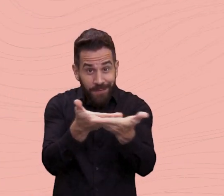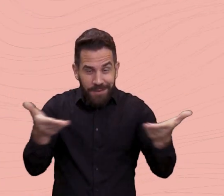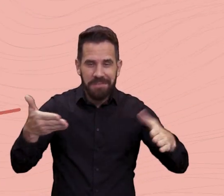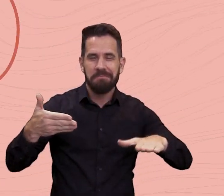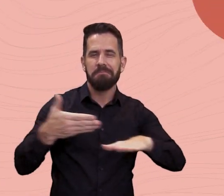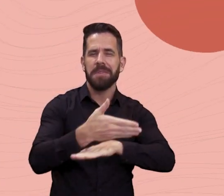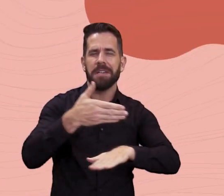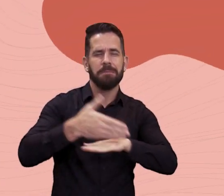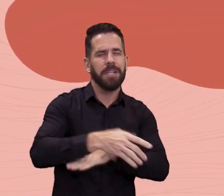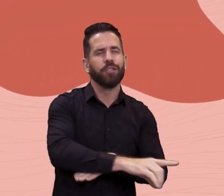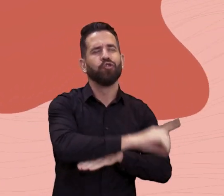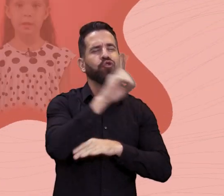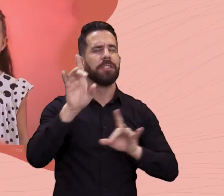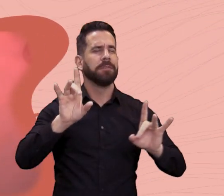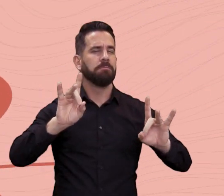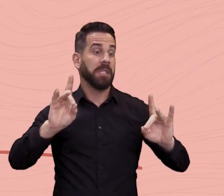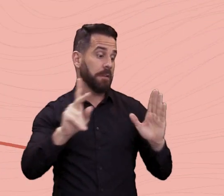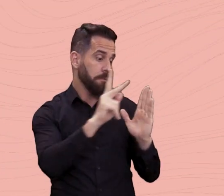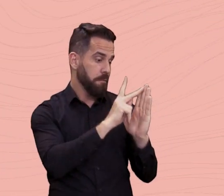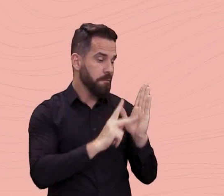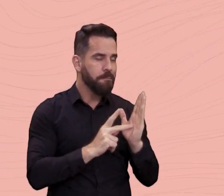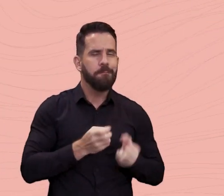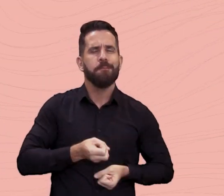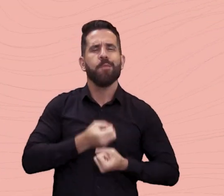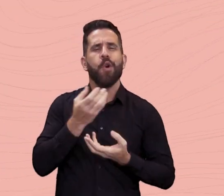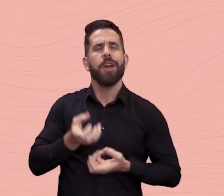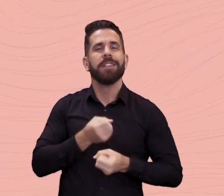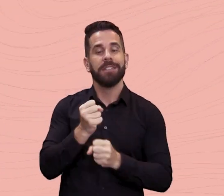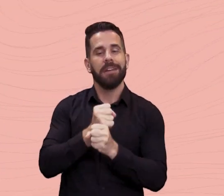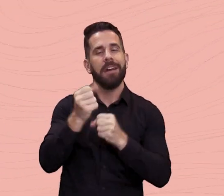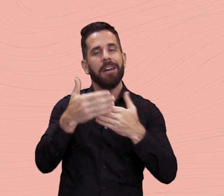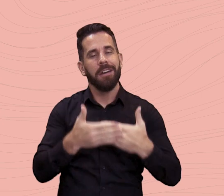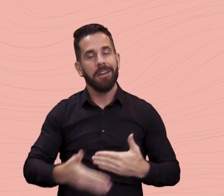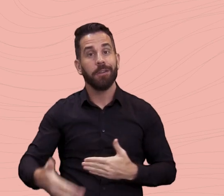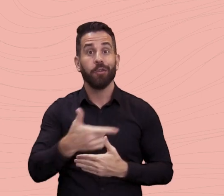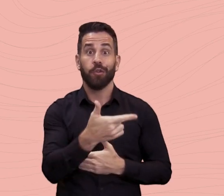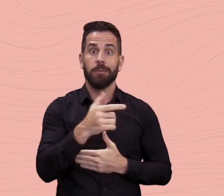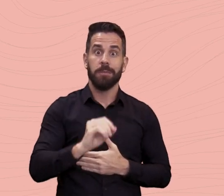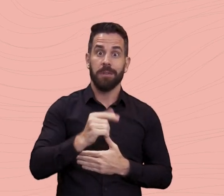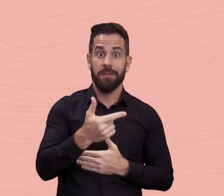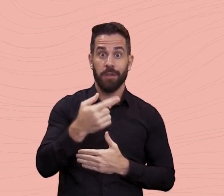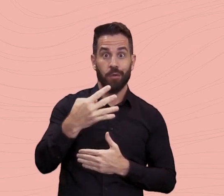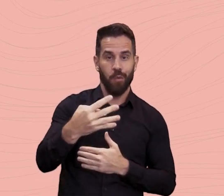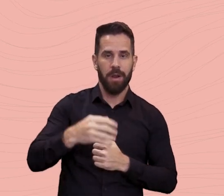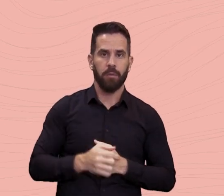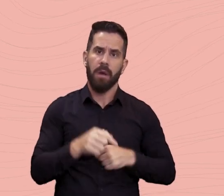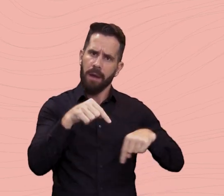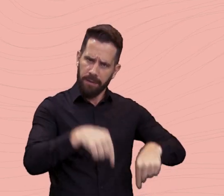Venha trazer mais leveza e arte para a nossa programação no Dia da Poesia 2024.